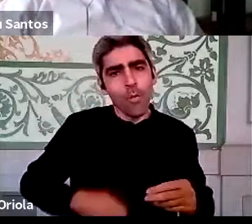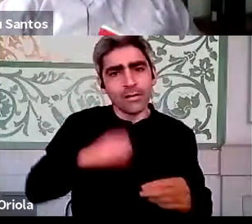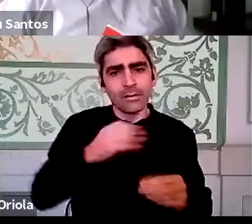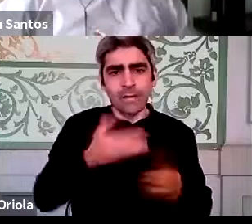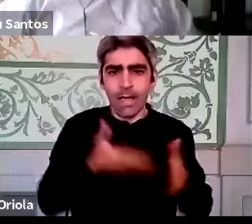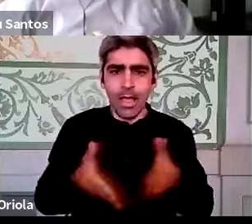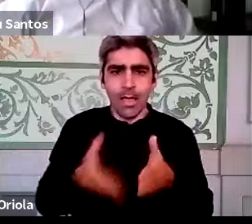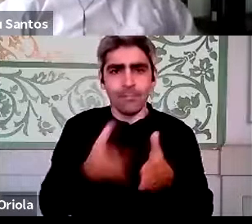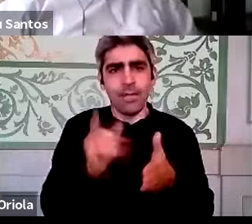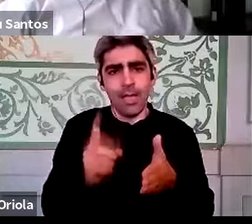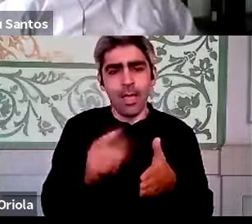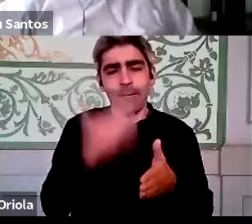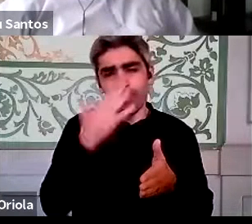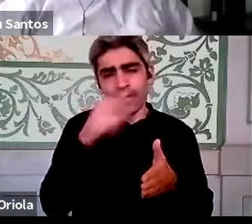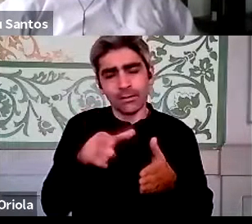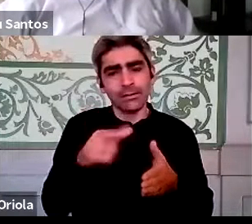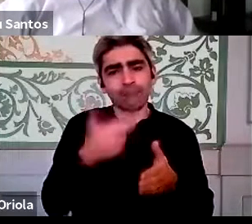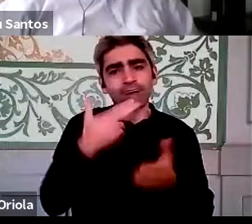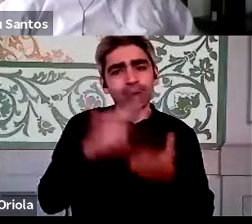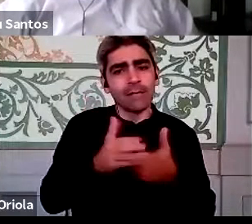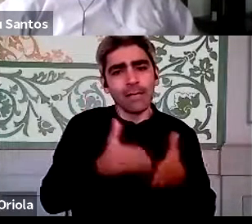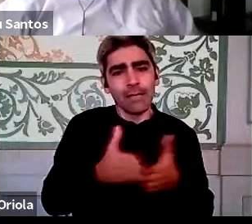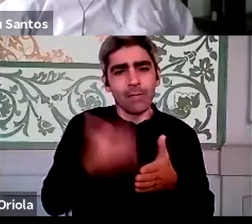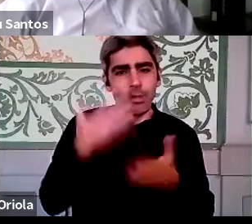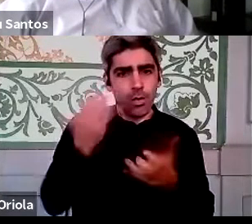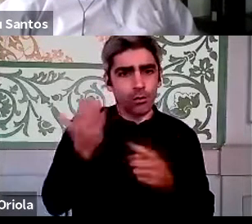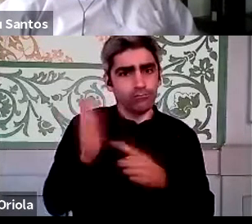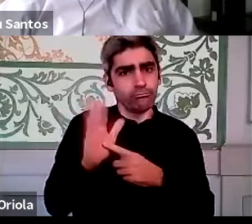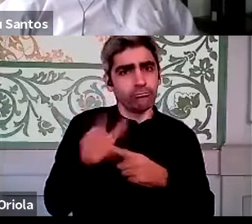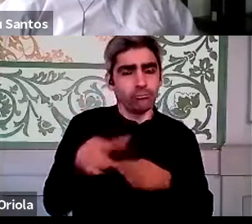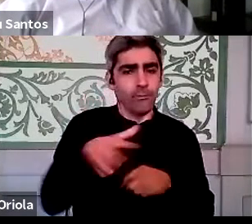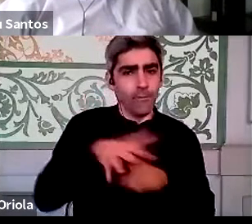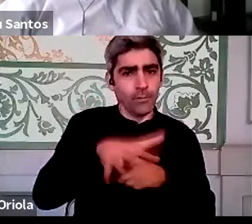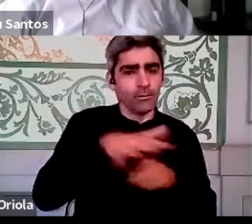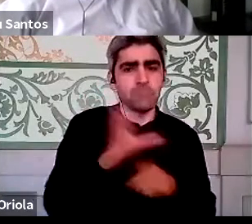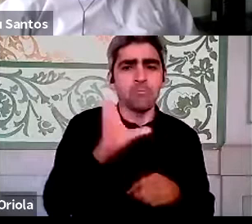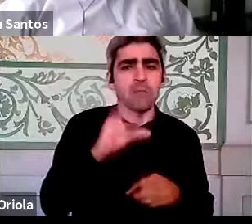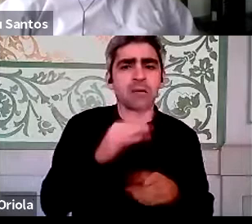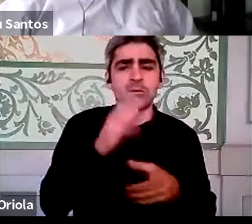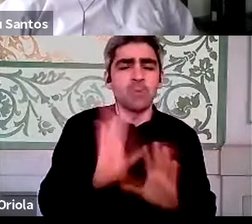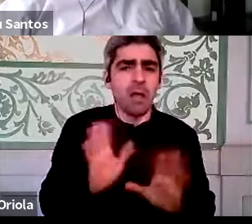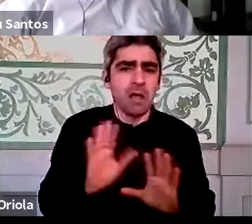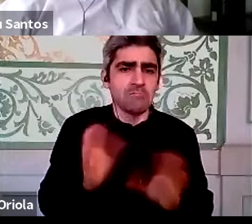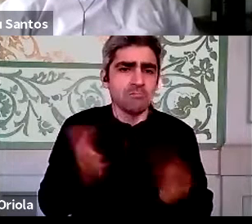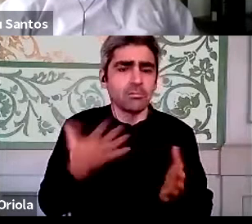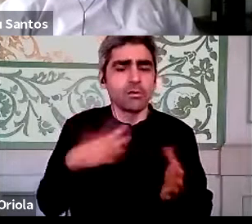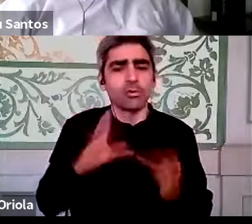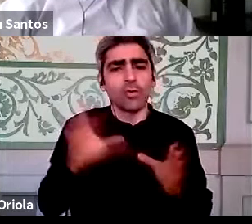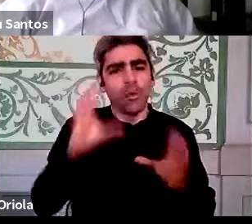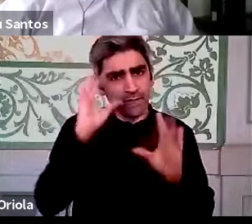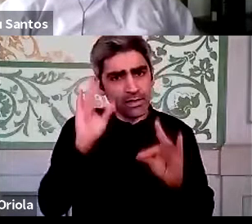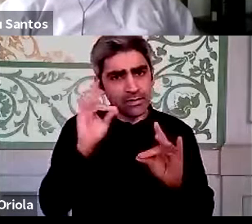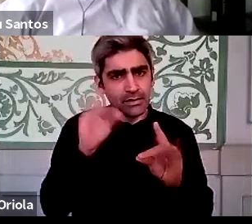aí, quando parece que toda a gente intuitivamente está a dizer que é por aí. Não tenho assim mais nada a dizer, queria de facto fixar estes,